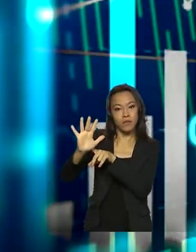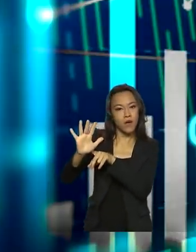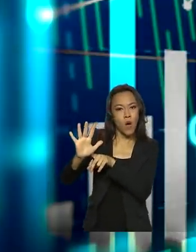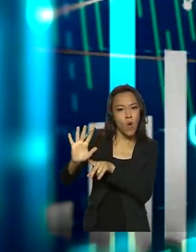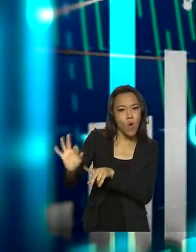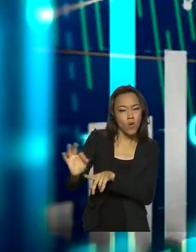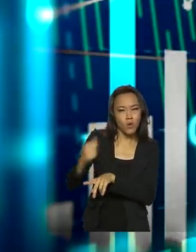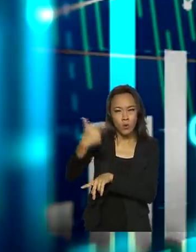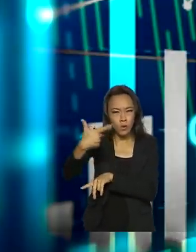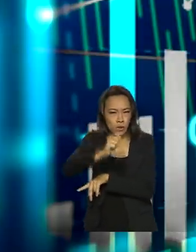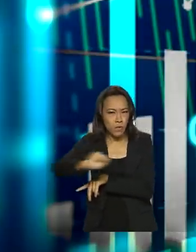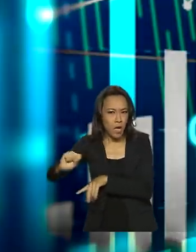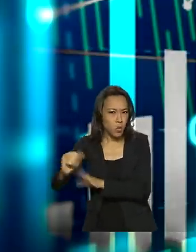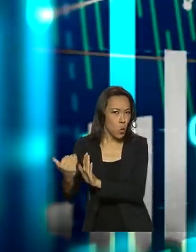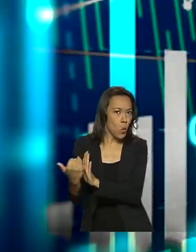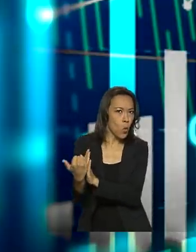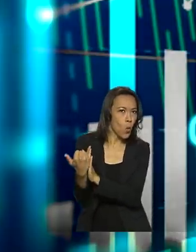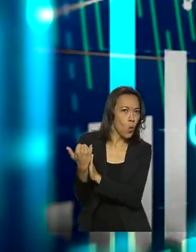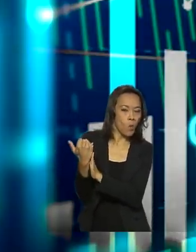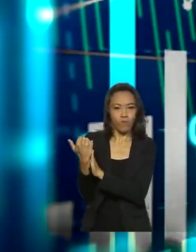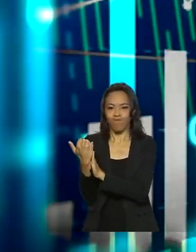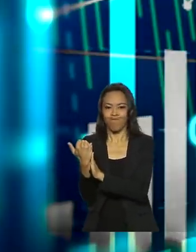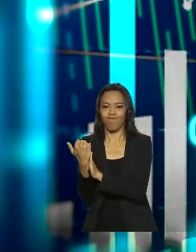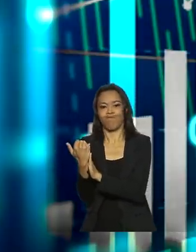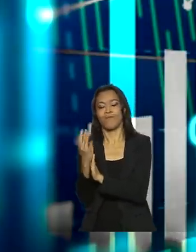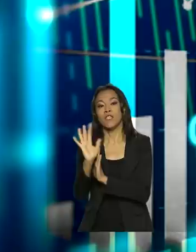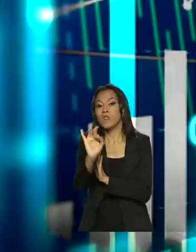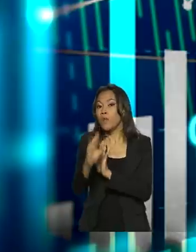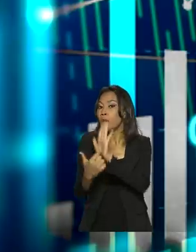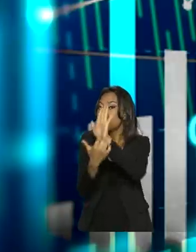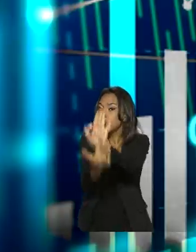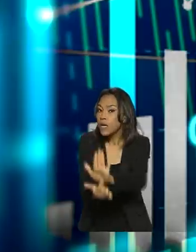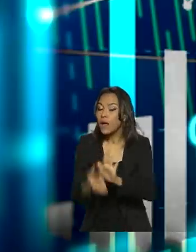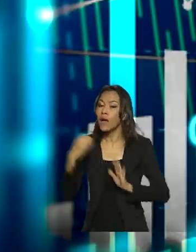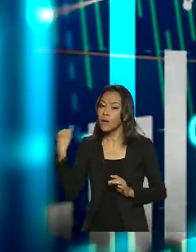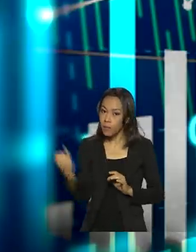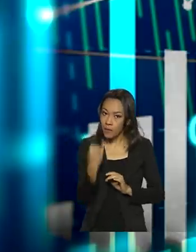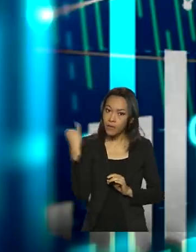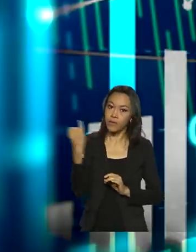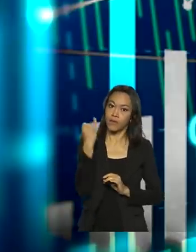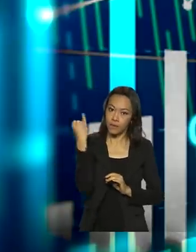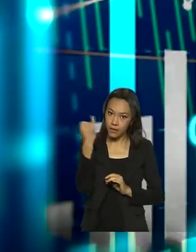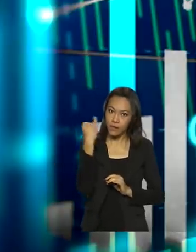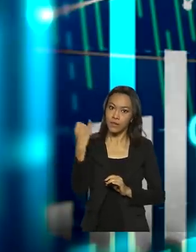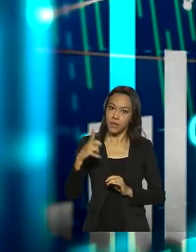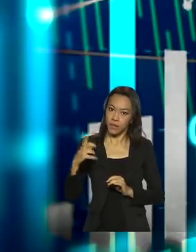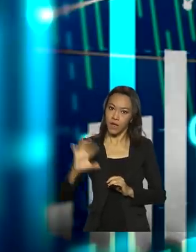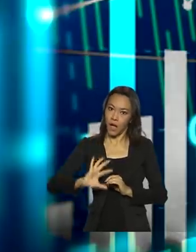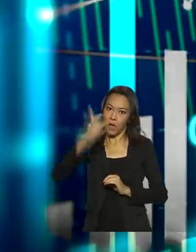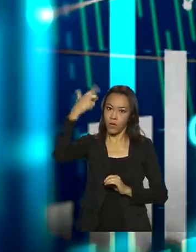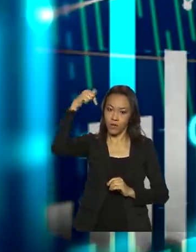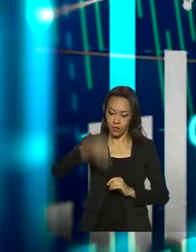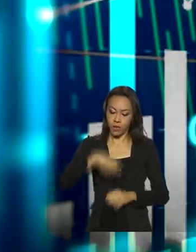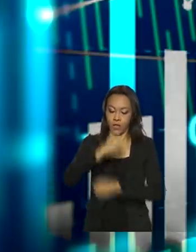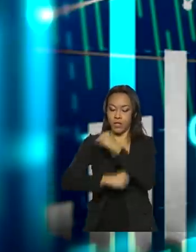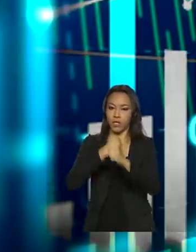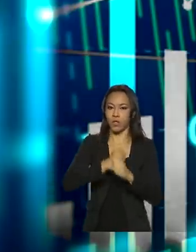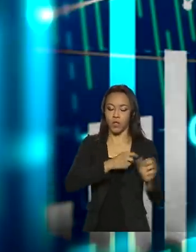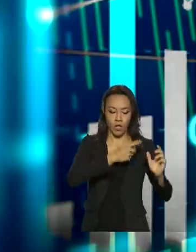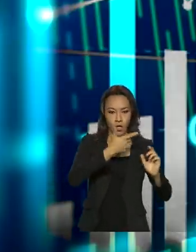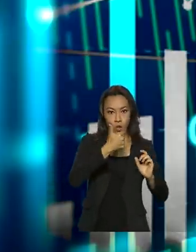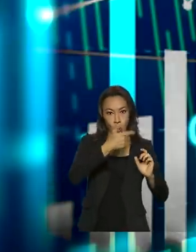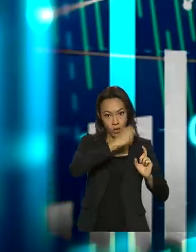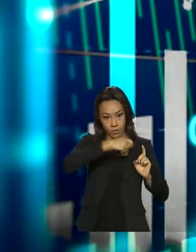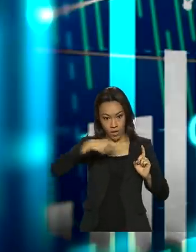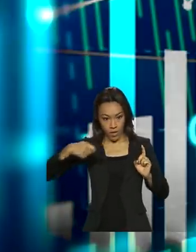no segundo semestre. Apenas para mostrar a importância da inflação, do alcance que ela teve este ano, nos últimos 12 meses, ela está